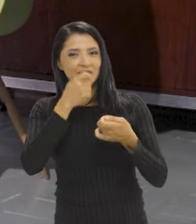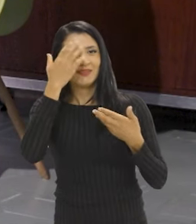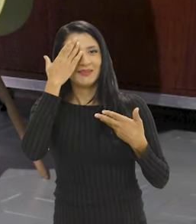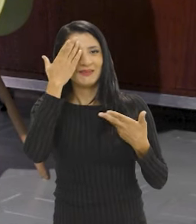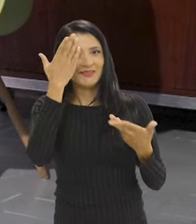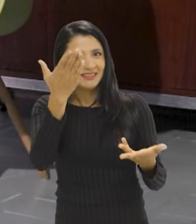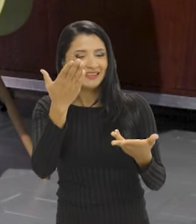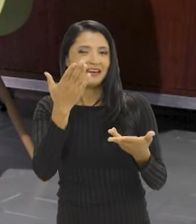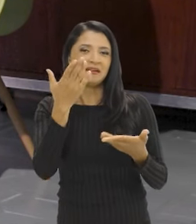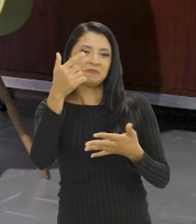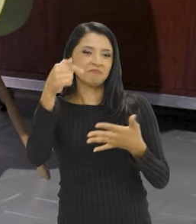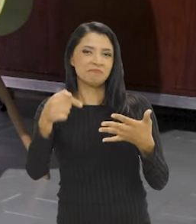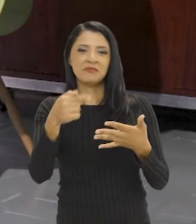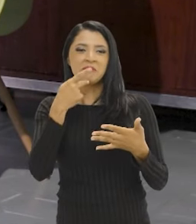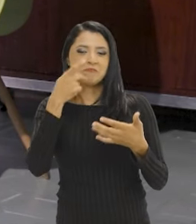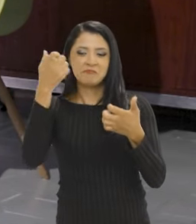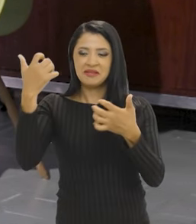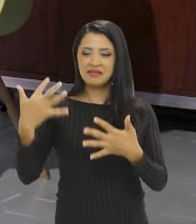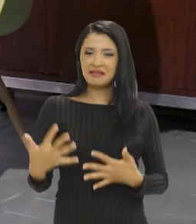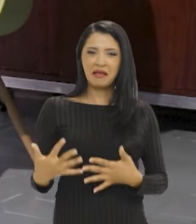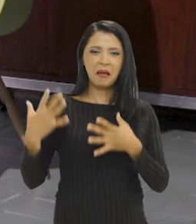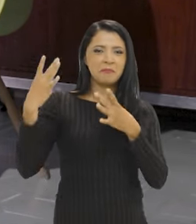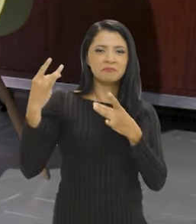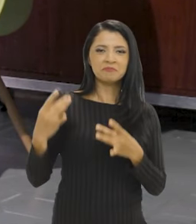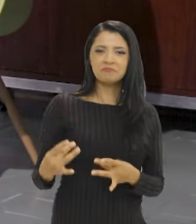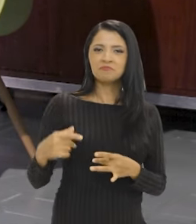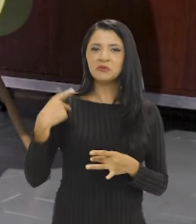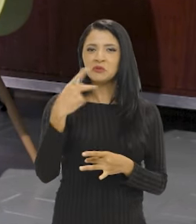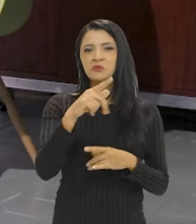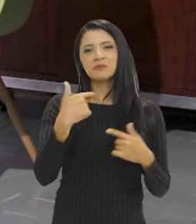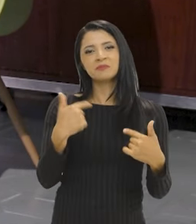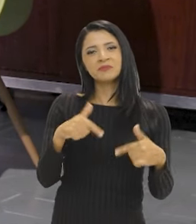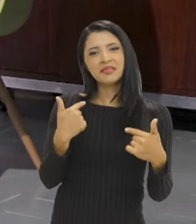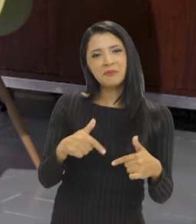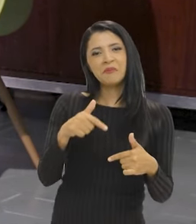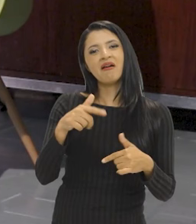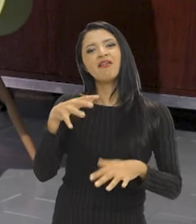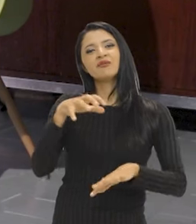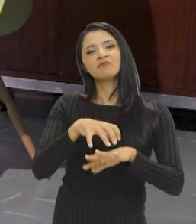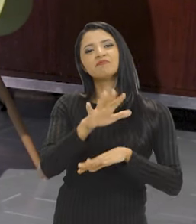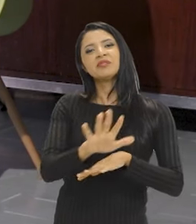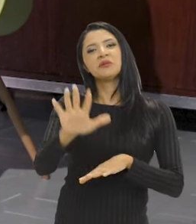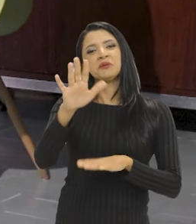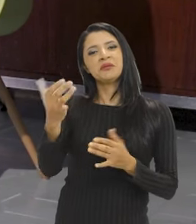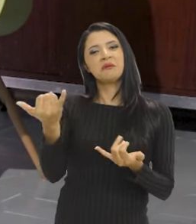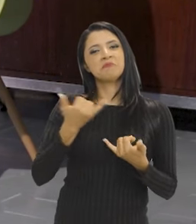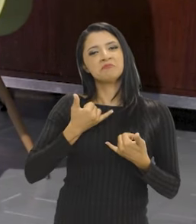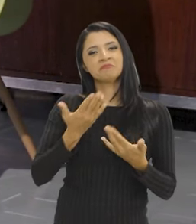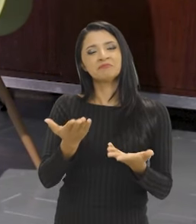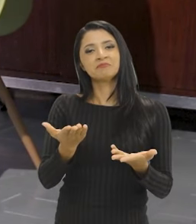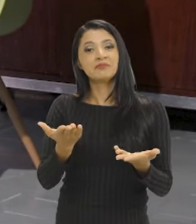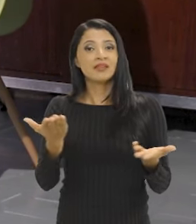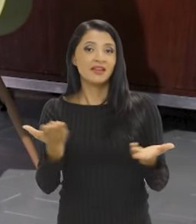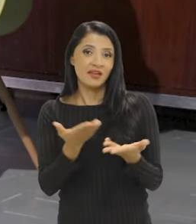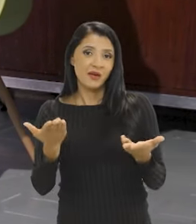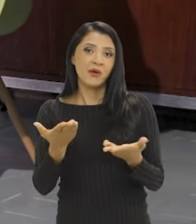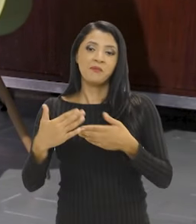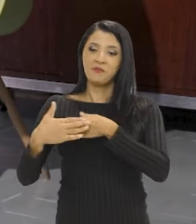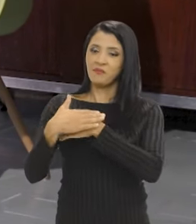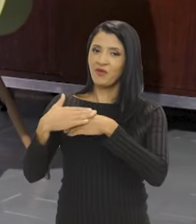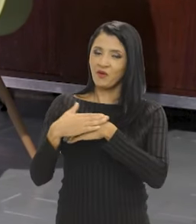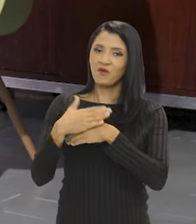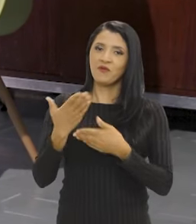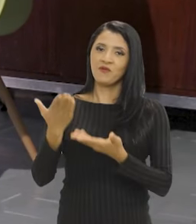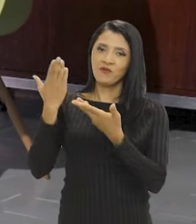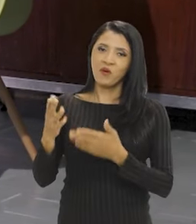a entrevista, obrigada por essas palavras, por explicar um pouco mais do trabalho do Arquivo Nacional para a gente. E